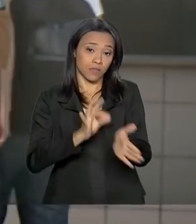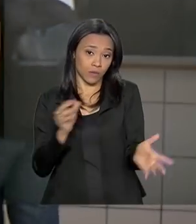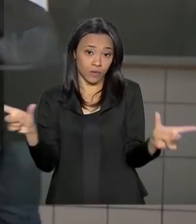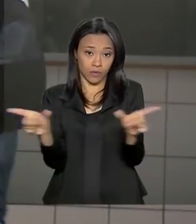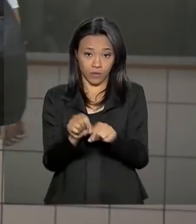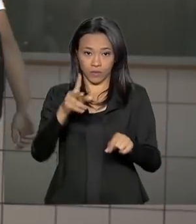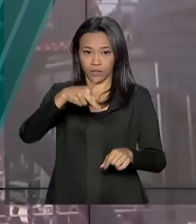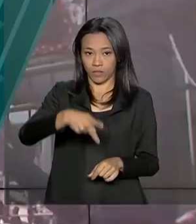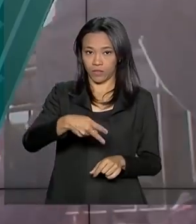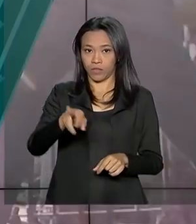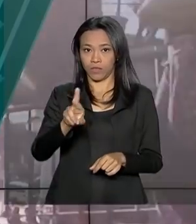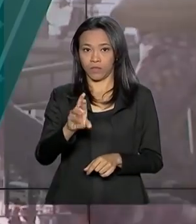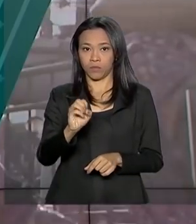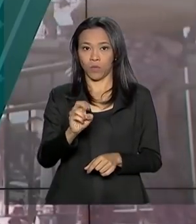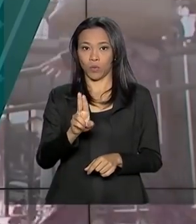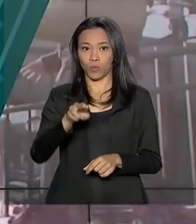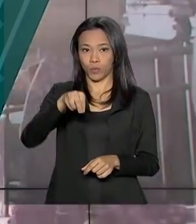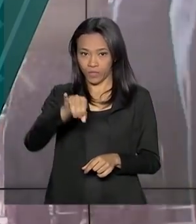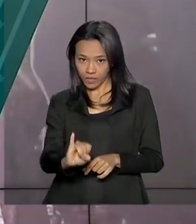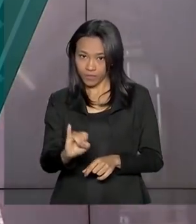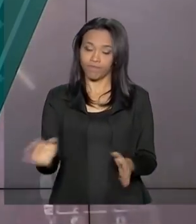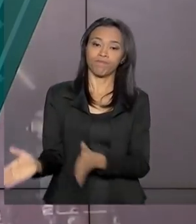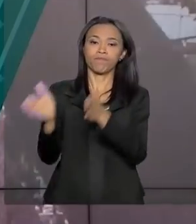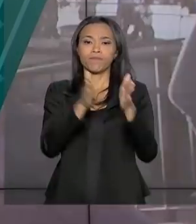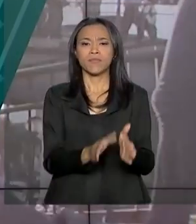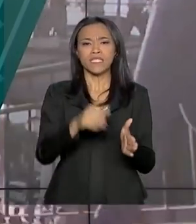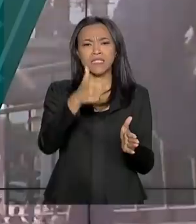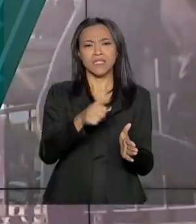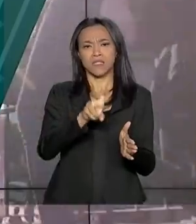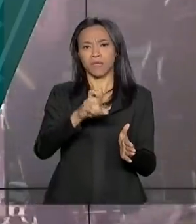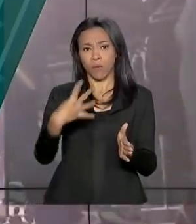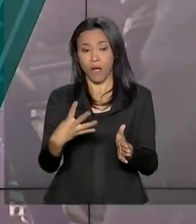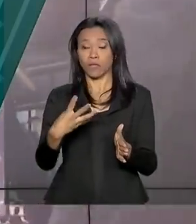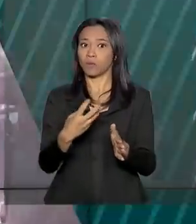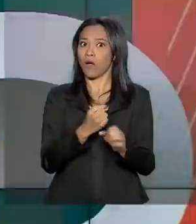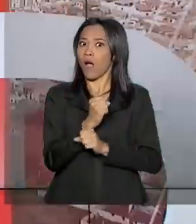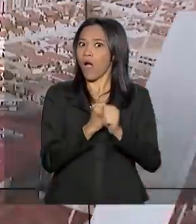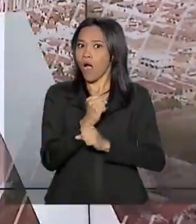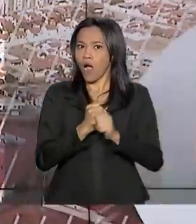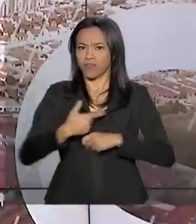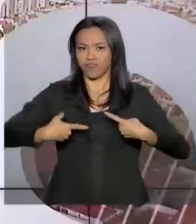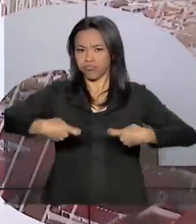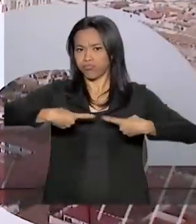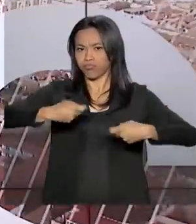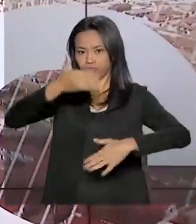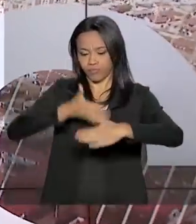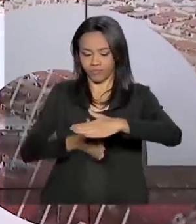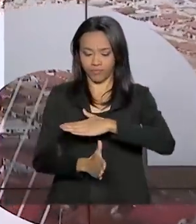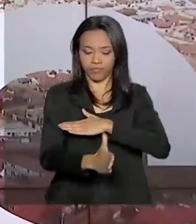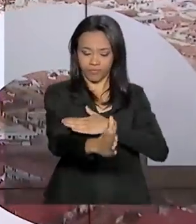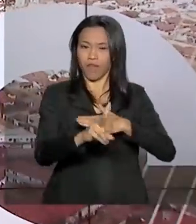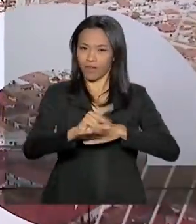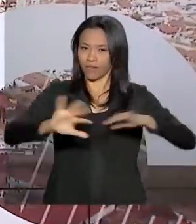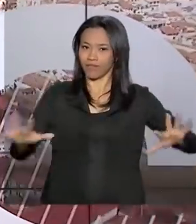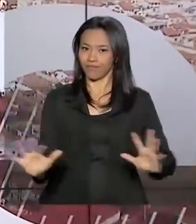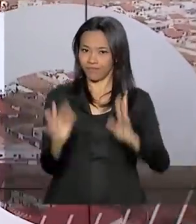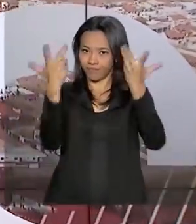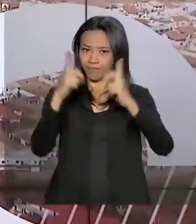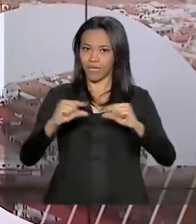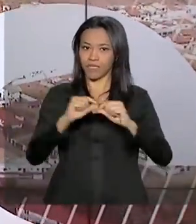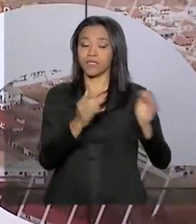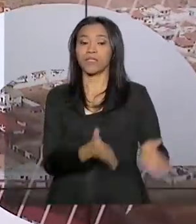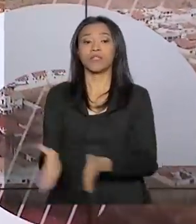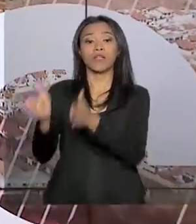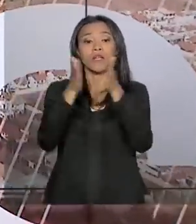ProUni. Os 154 anos da Batalha do Riachuelo serão lembrados numa cerimônia aqui em Brasília. Nova Previdência,